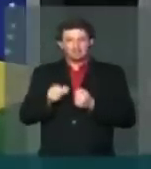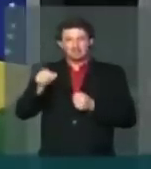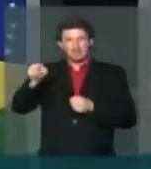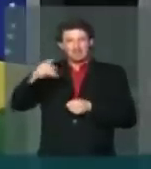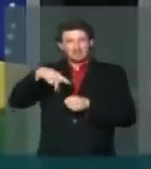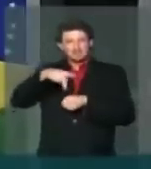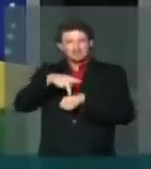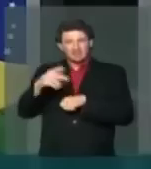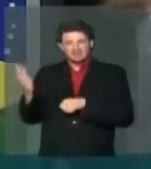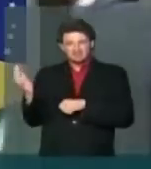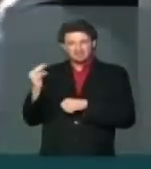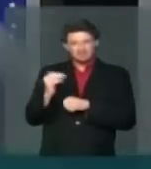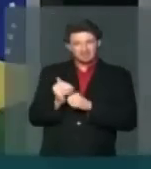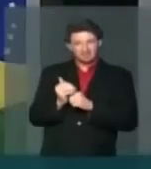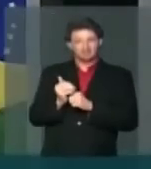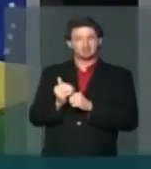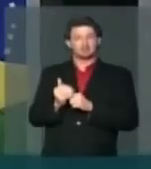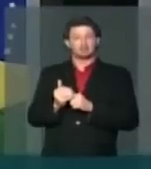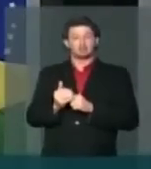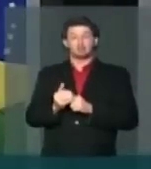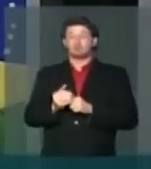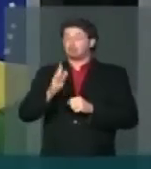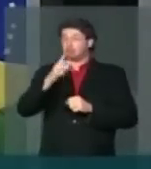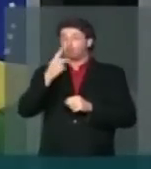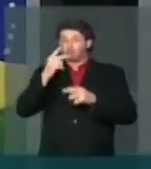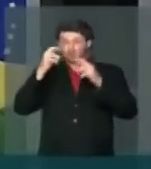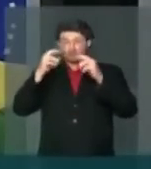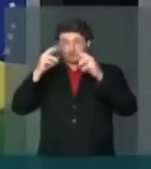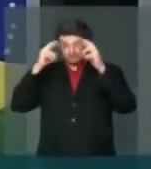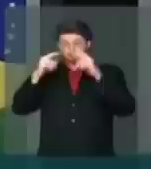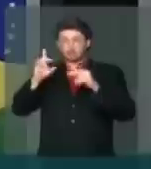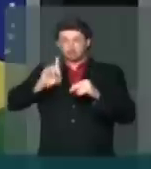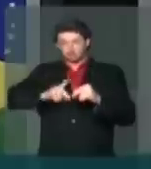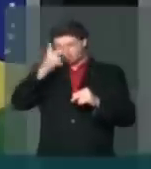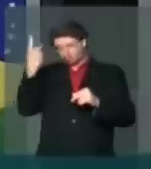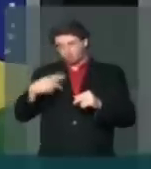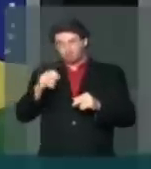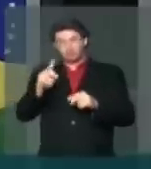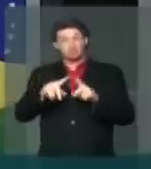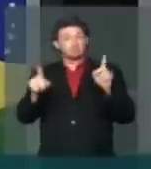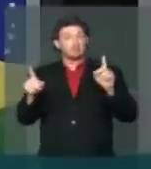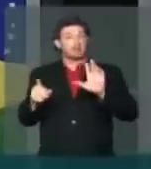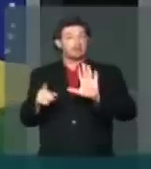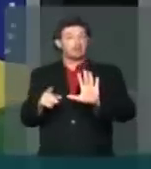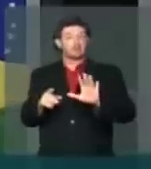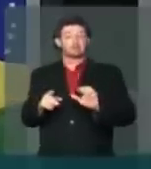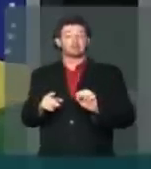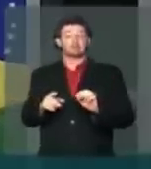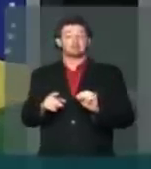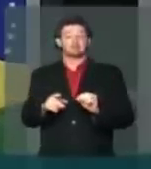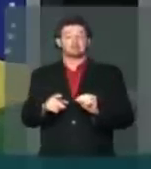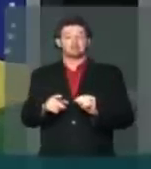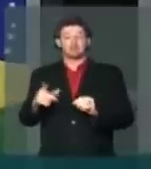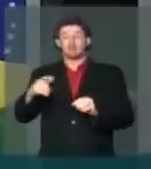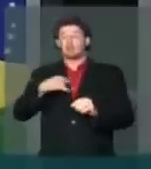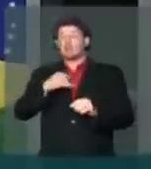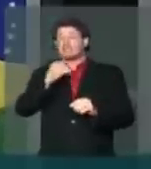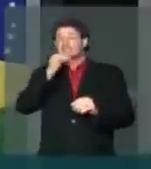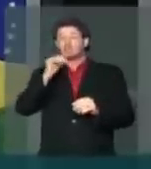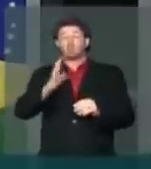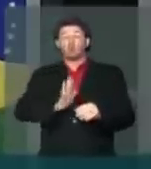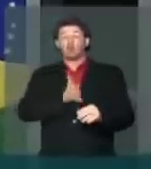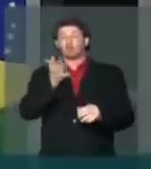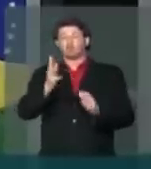países Que mais do que E não só De respeito Dos direitos humanos Sobretudo Dão um péssimo Exemplo